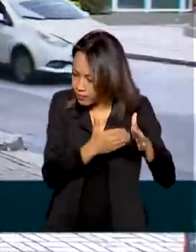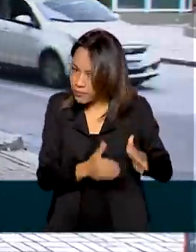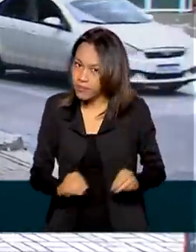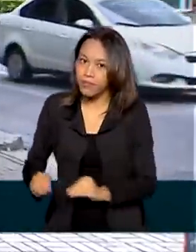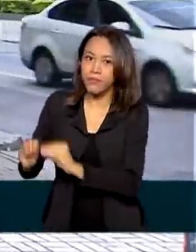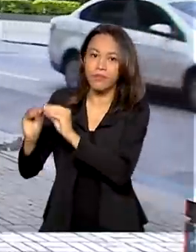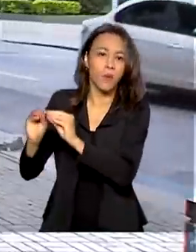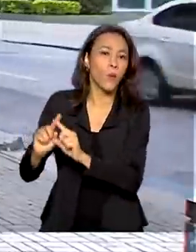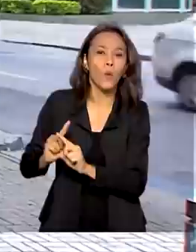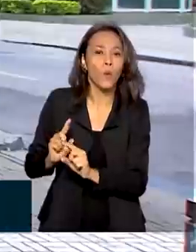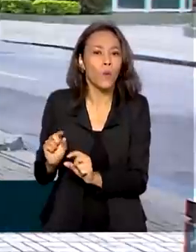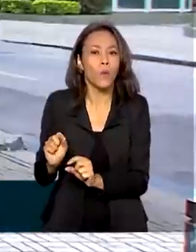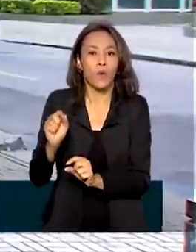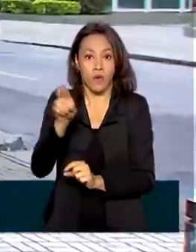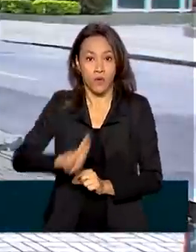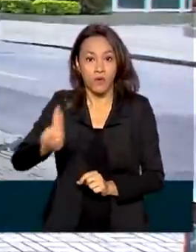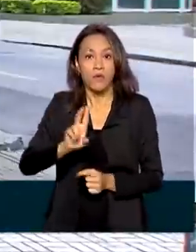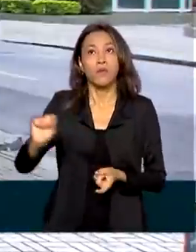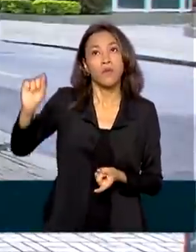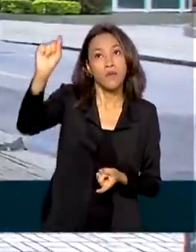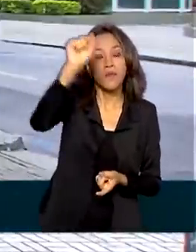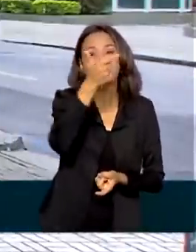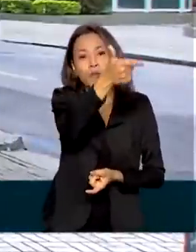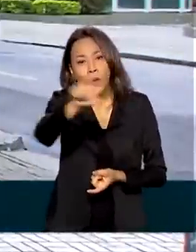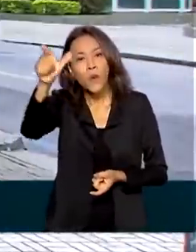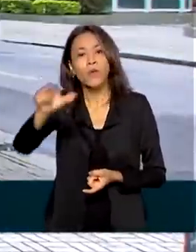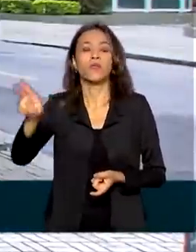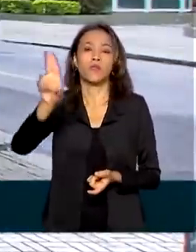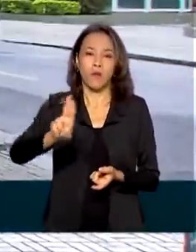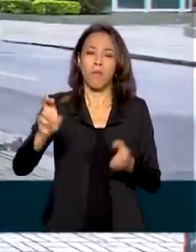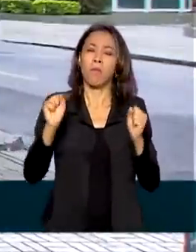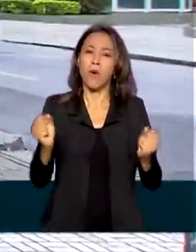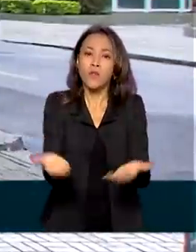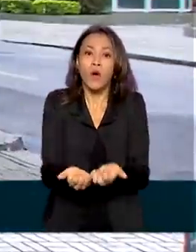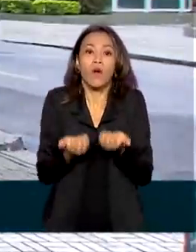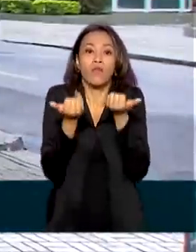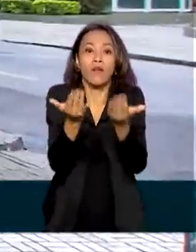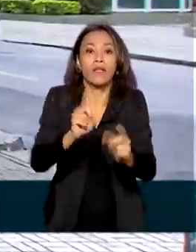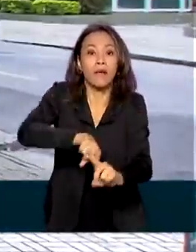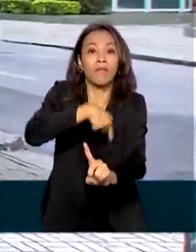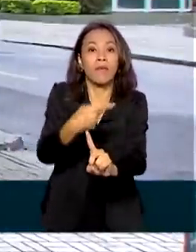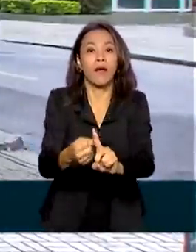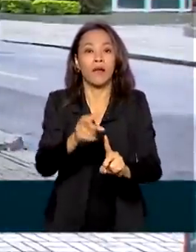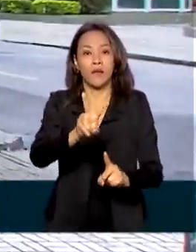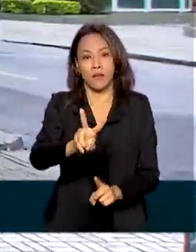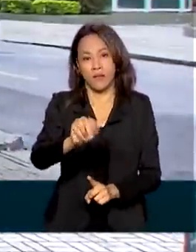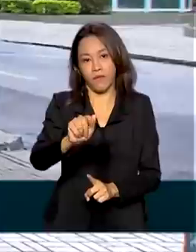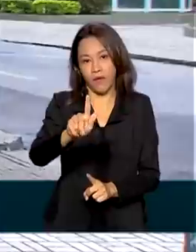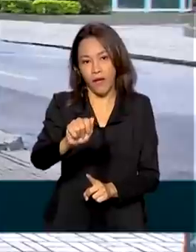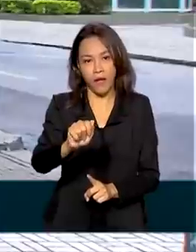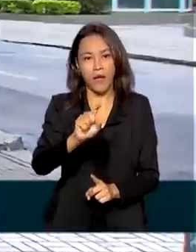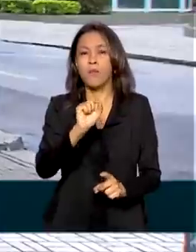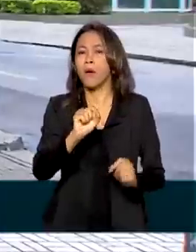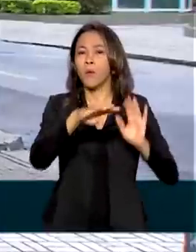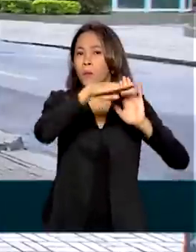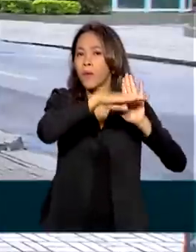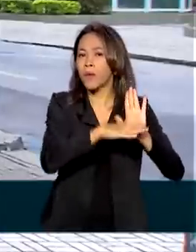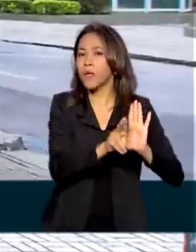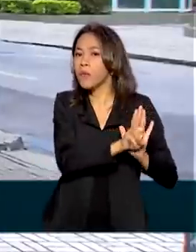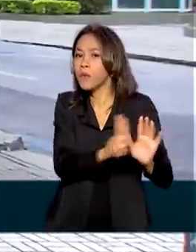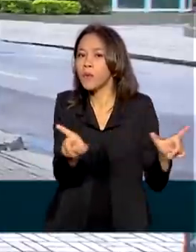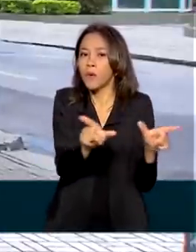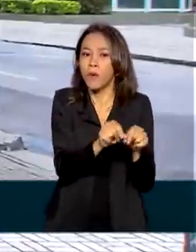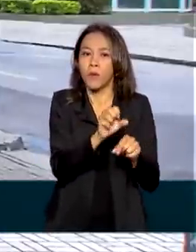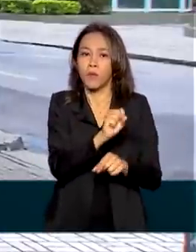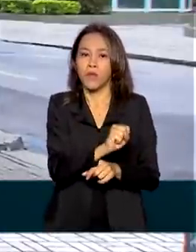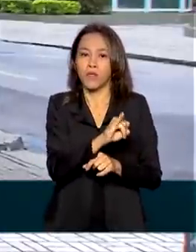universidades e outras instituições de ensino superior possam ofertar mais vagas para o sistema de seleção unificada, o SISU, do